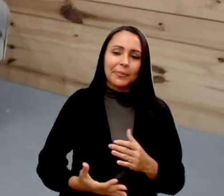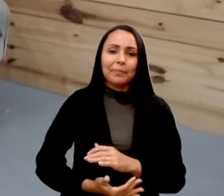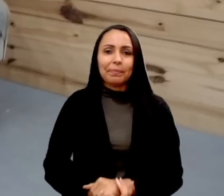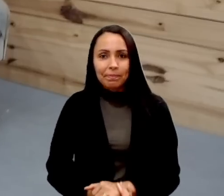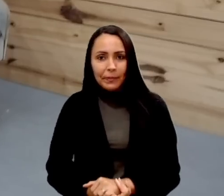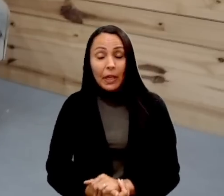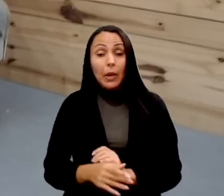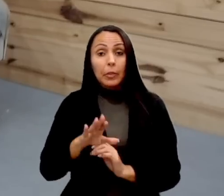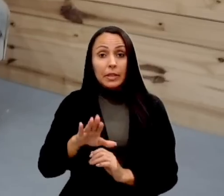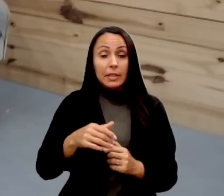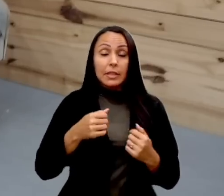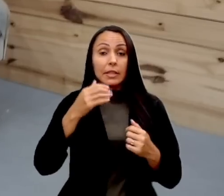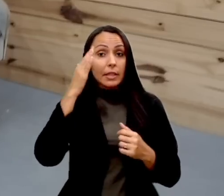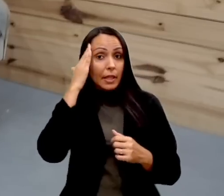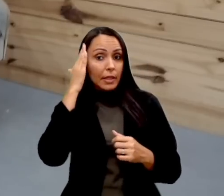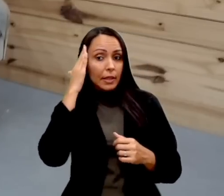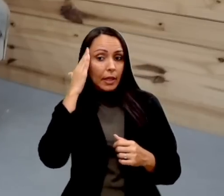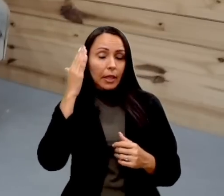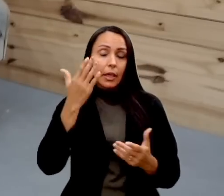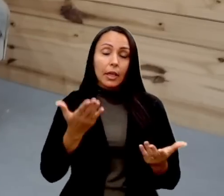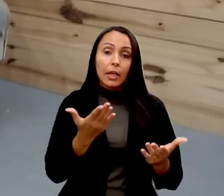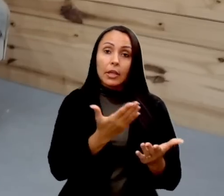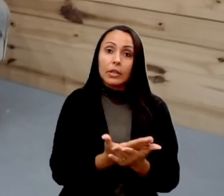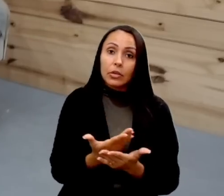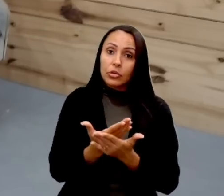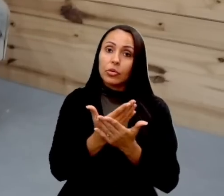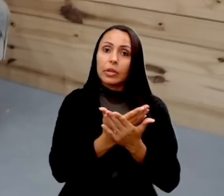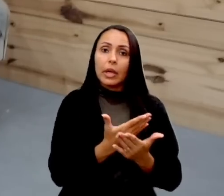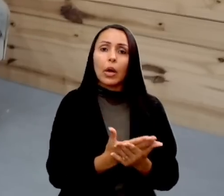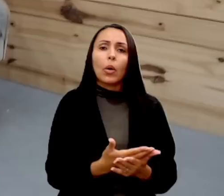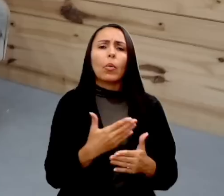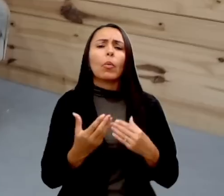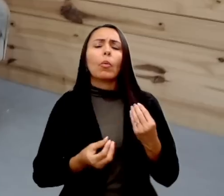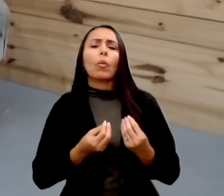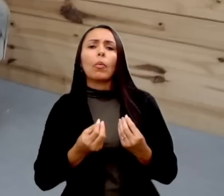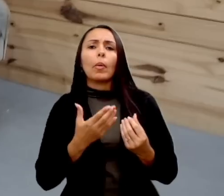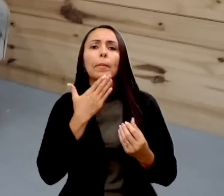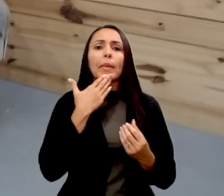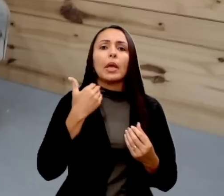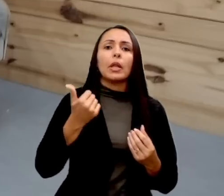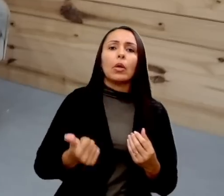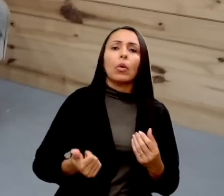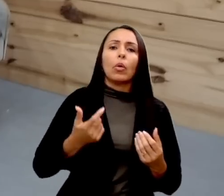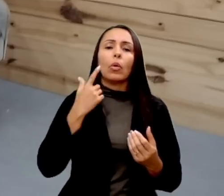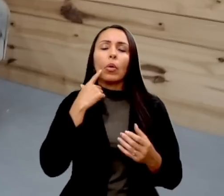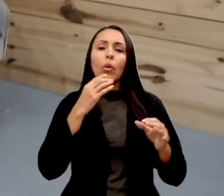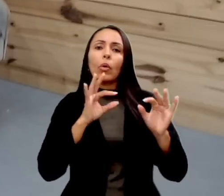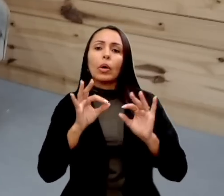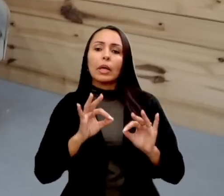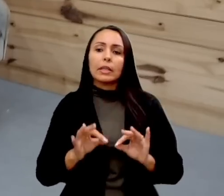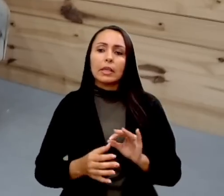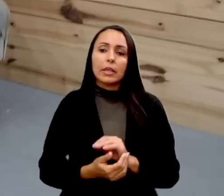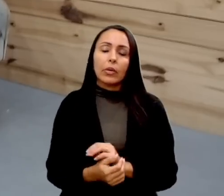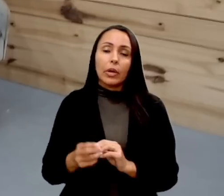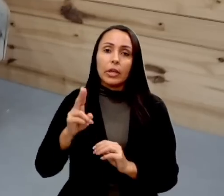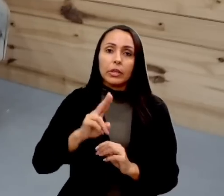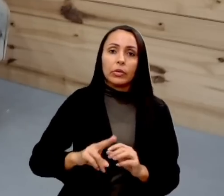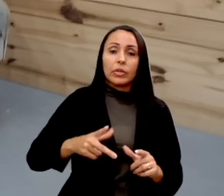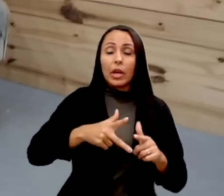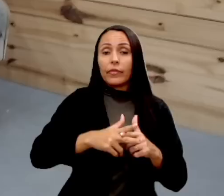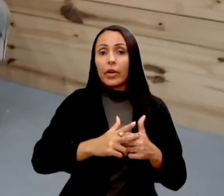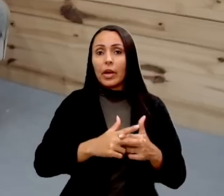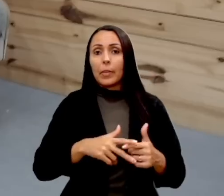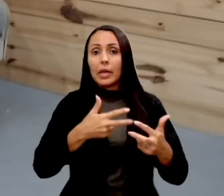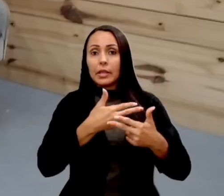entender a situação, estudar qual é a melhor forma de se tratar em relação a isso, e aí usar a ferramenta